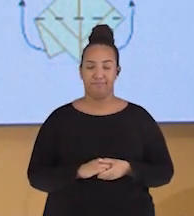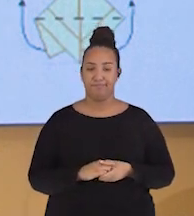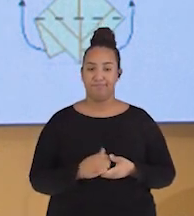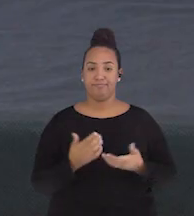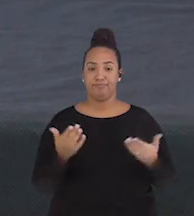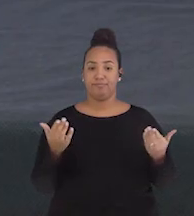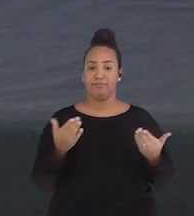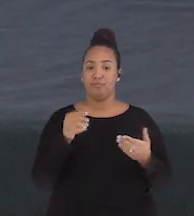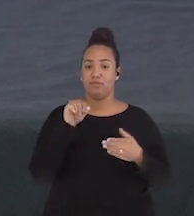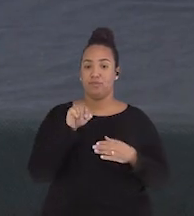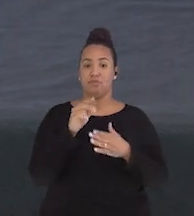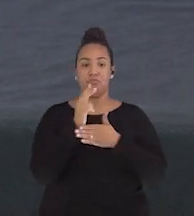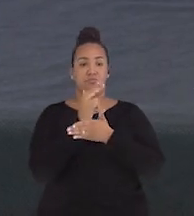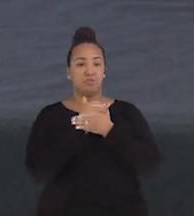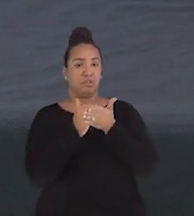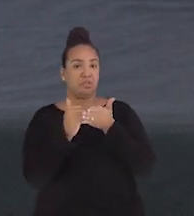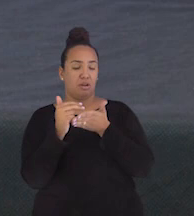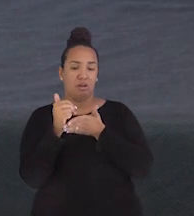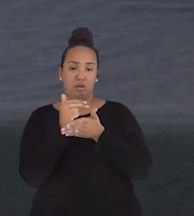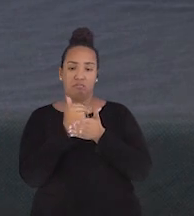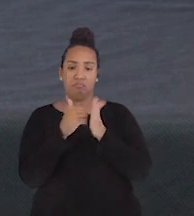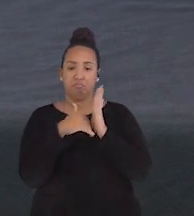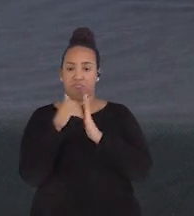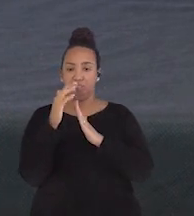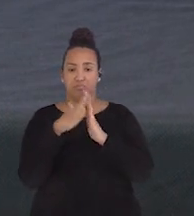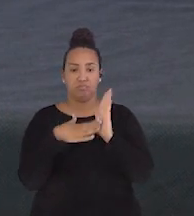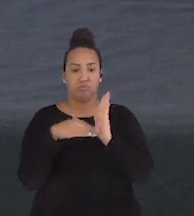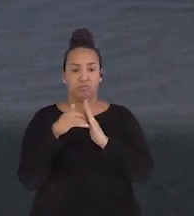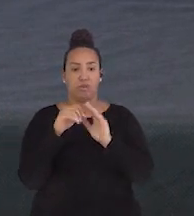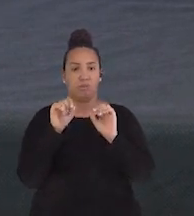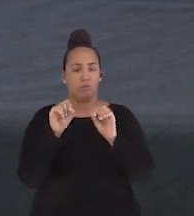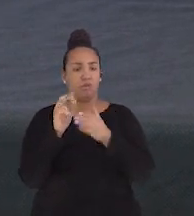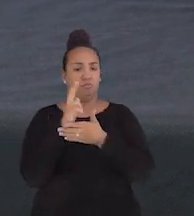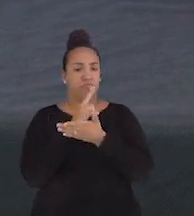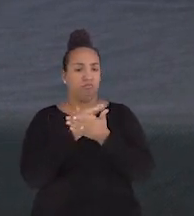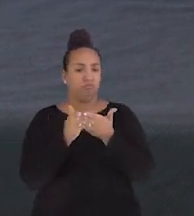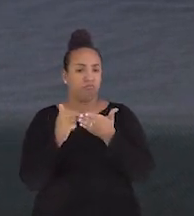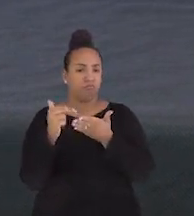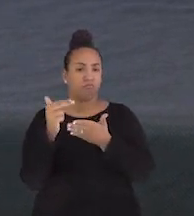pode enfeitar esse seu barquinho. Você pode desenhar